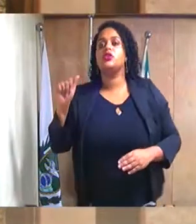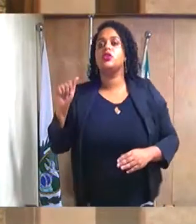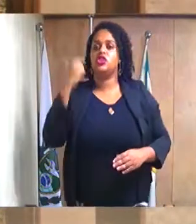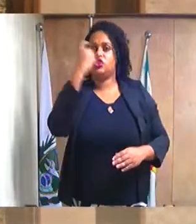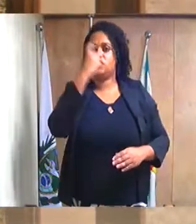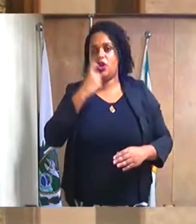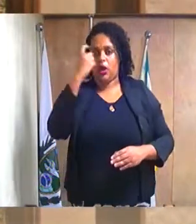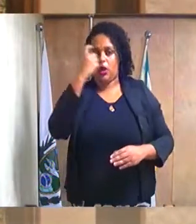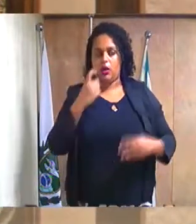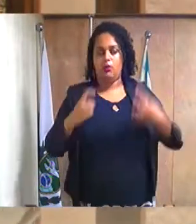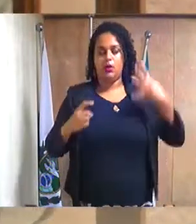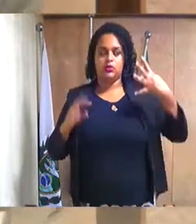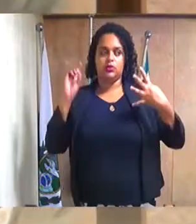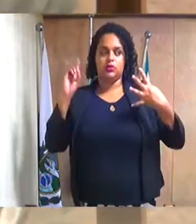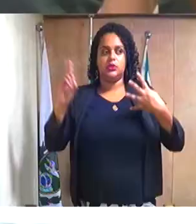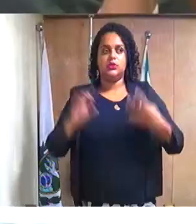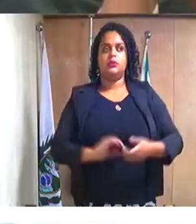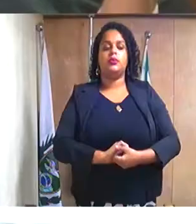4º distrito deste município.